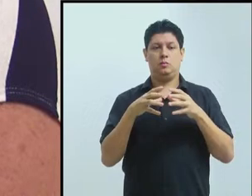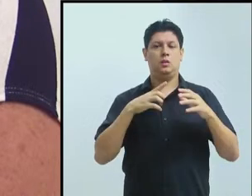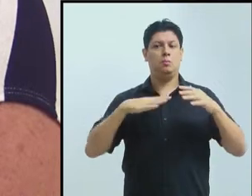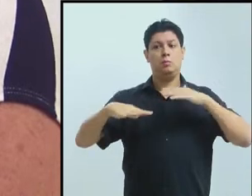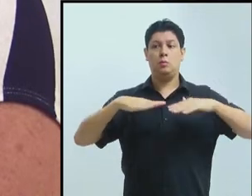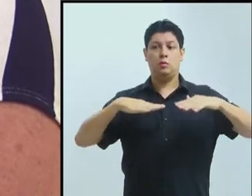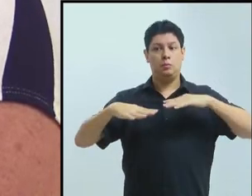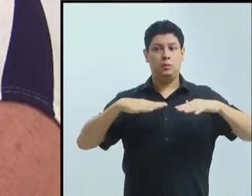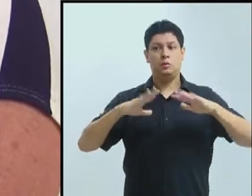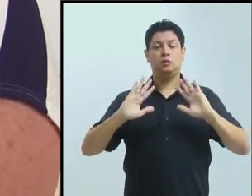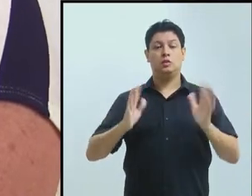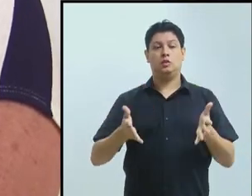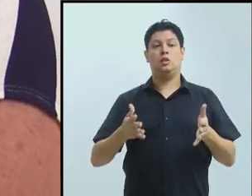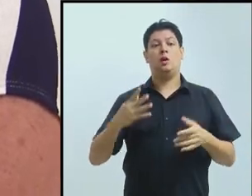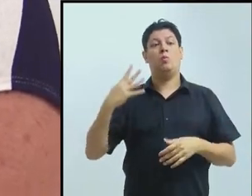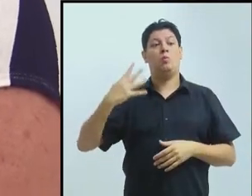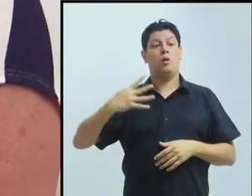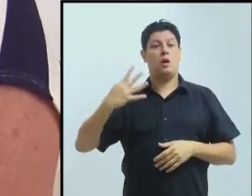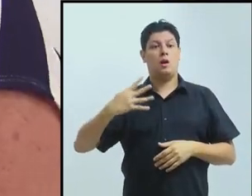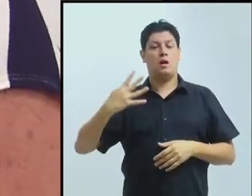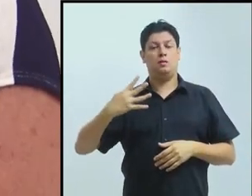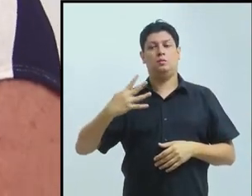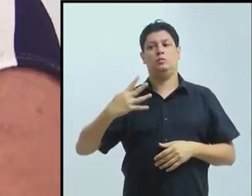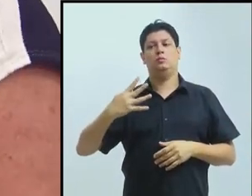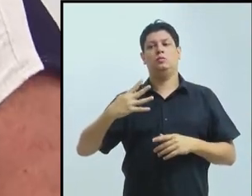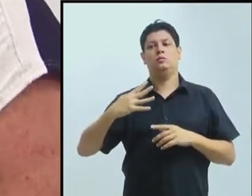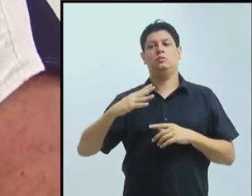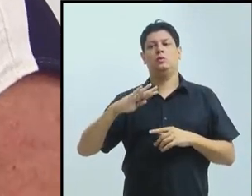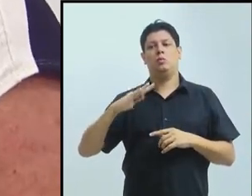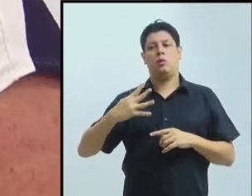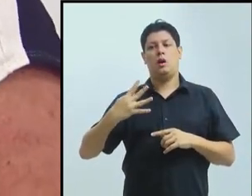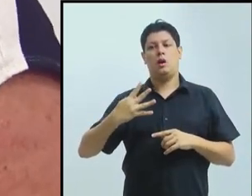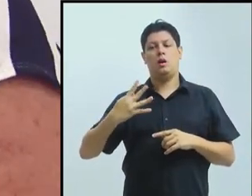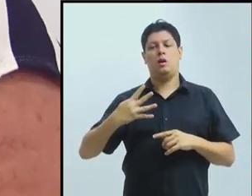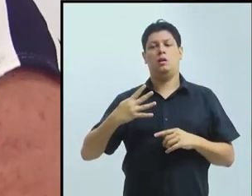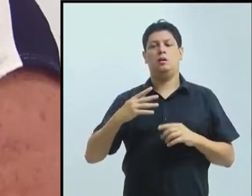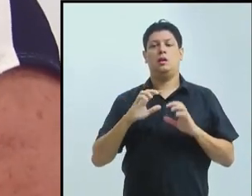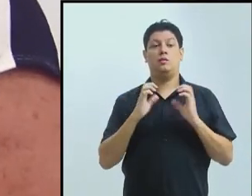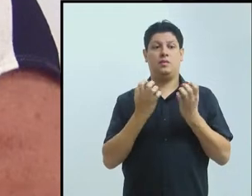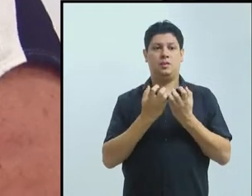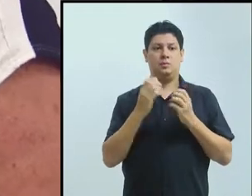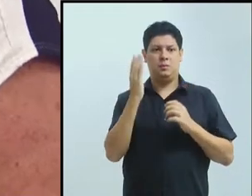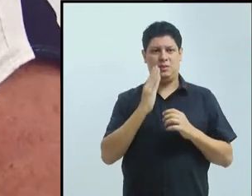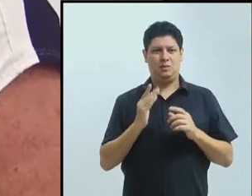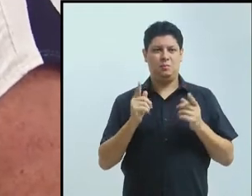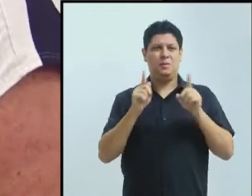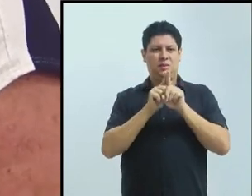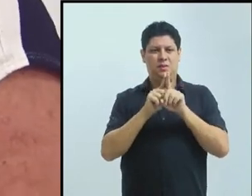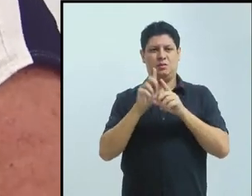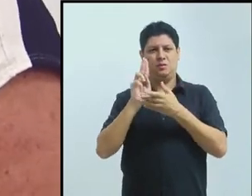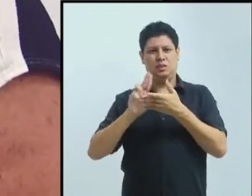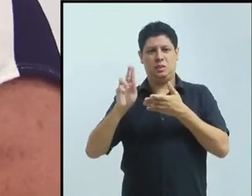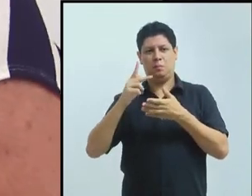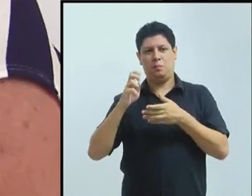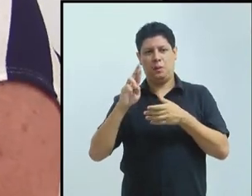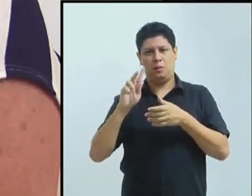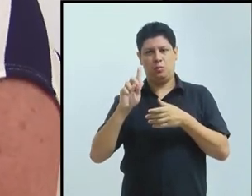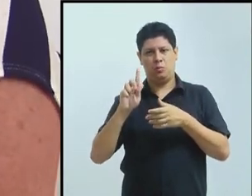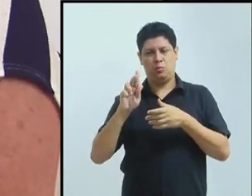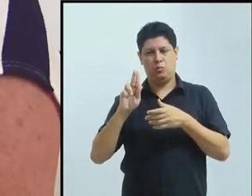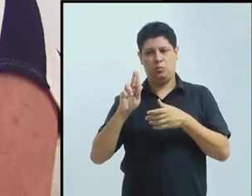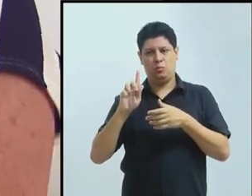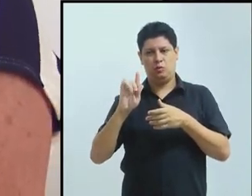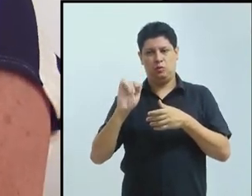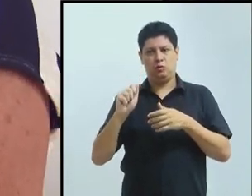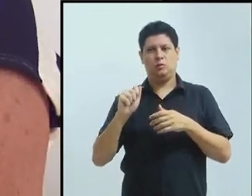que ocorre aqui no Brasil, eu não trouxe para vocês o histórico de onde ocorreu o primeiro, o segundo, o terceiro, porque isso é só informação.